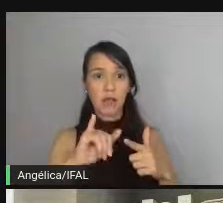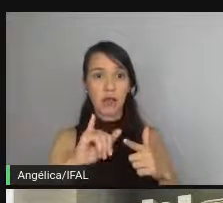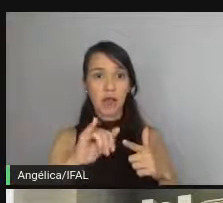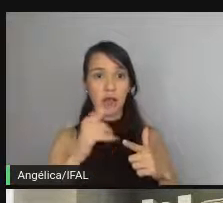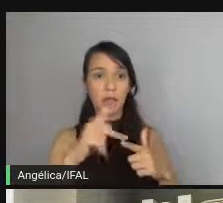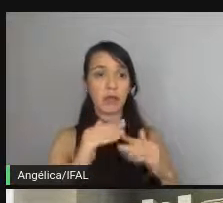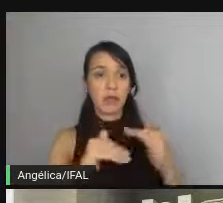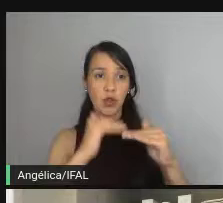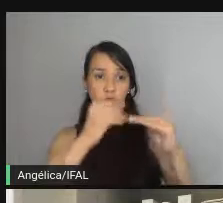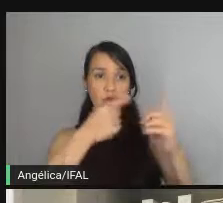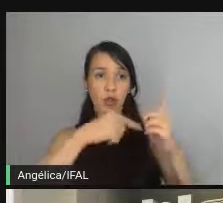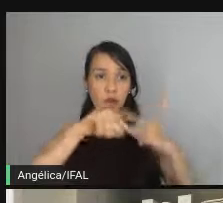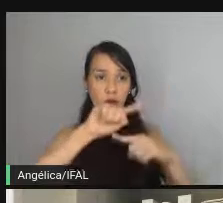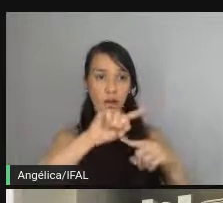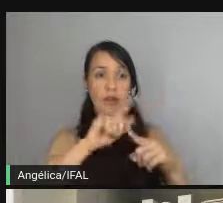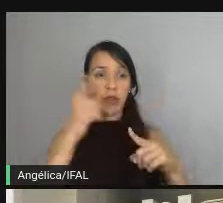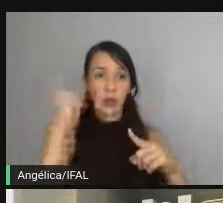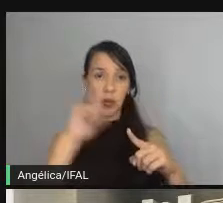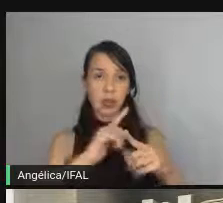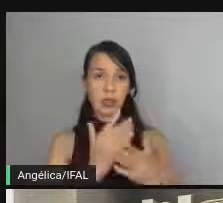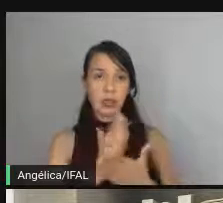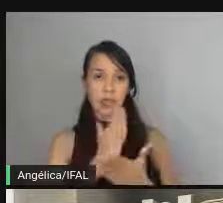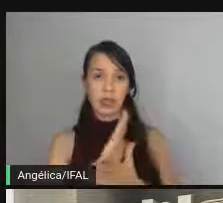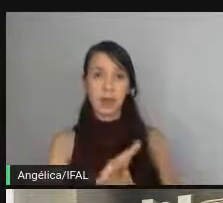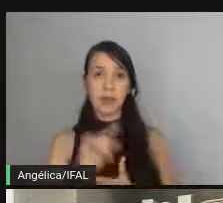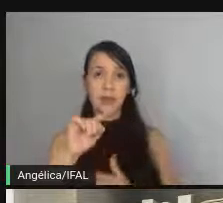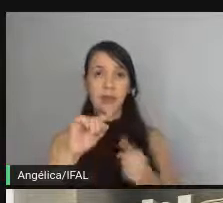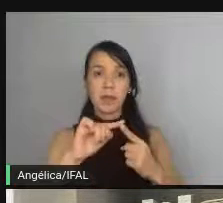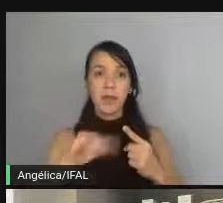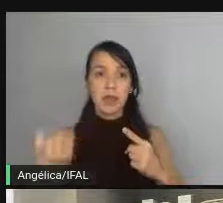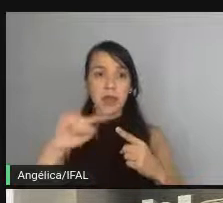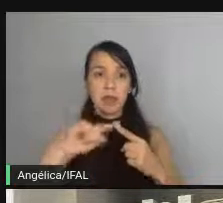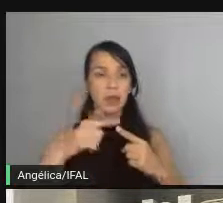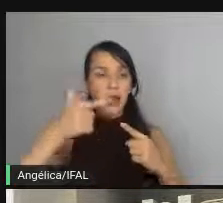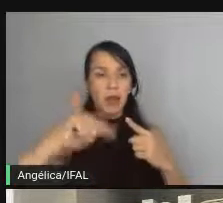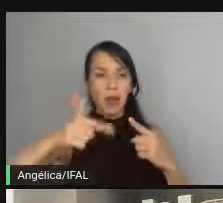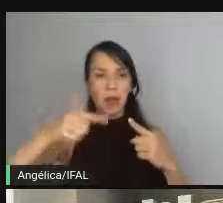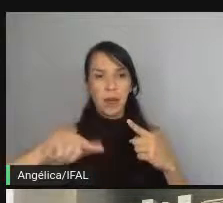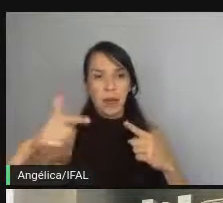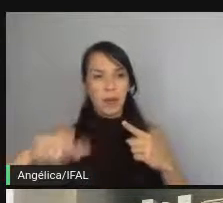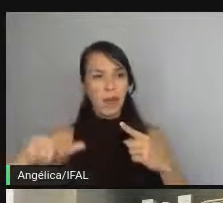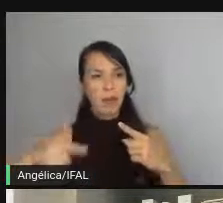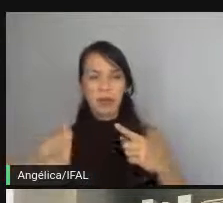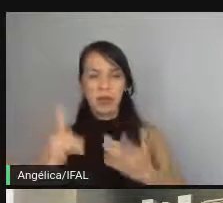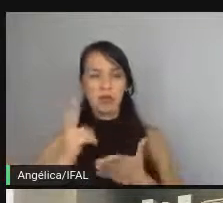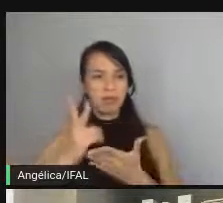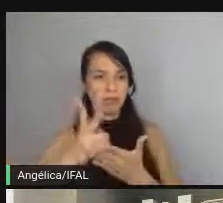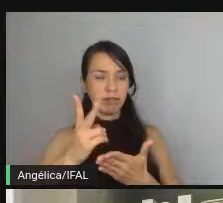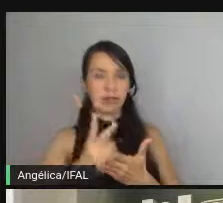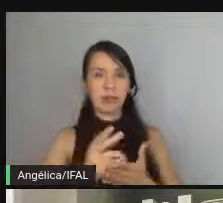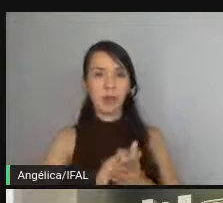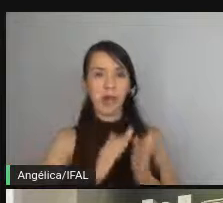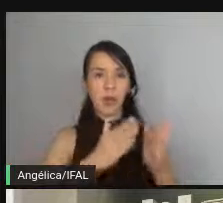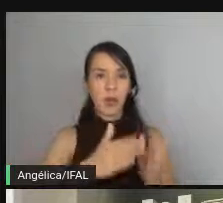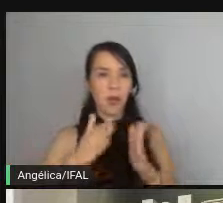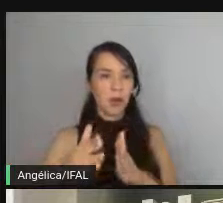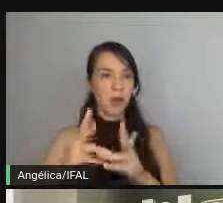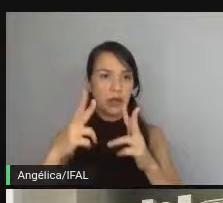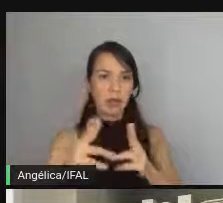a sua evolutiva até fazer ele passar então esse ciclo é repetido é constantemente é o mesmo processo